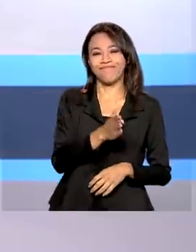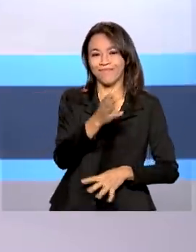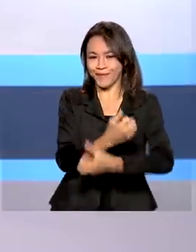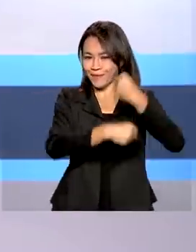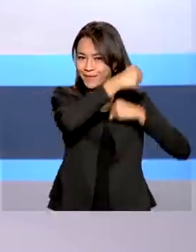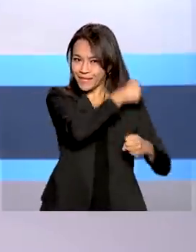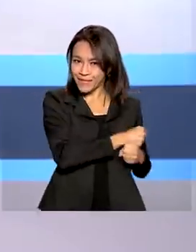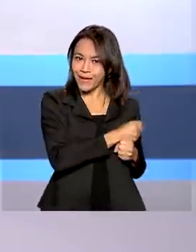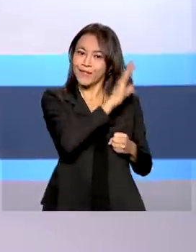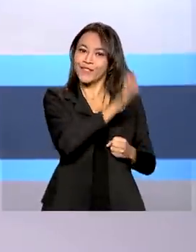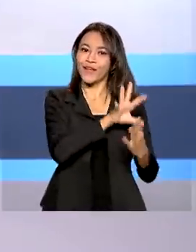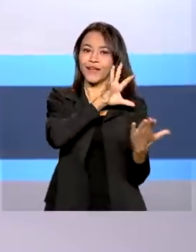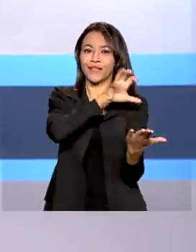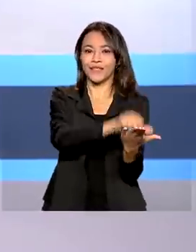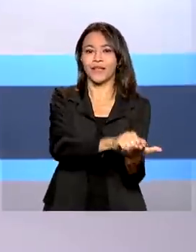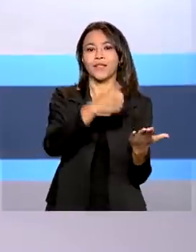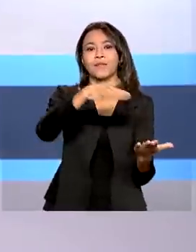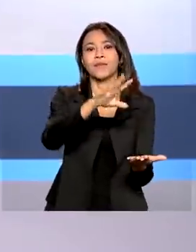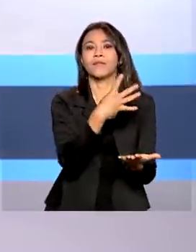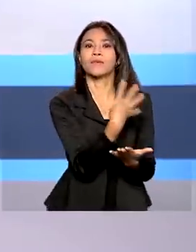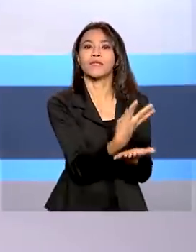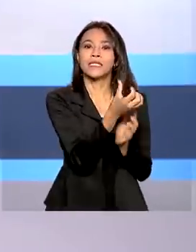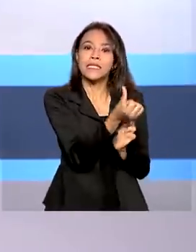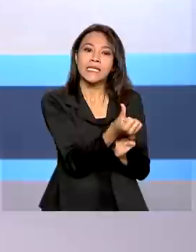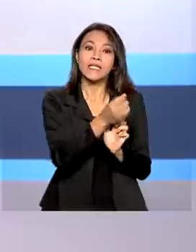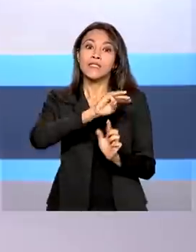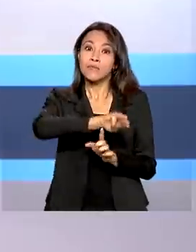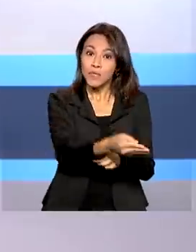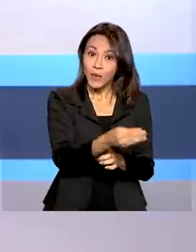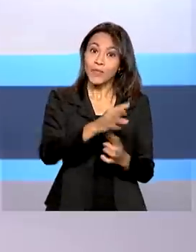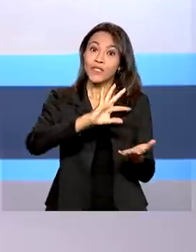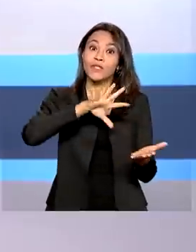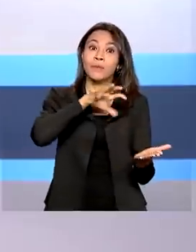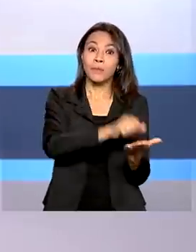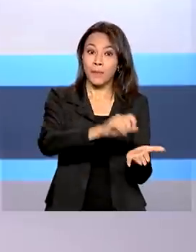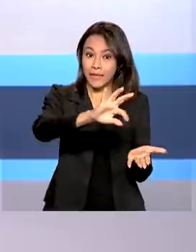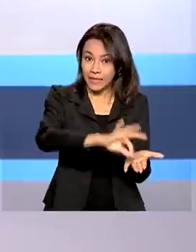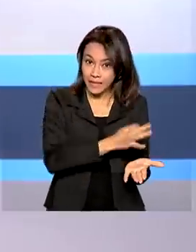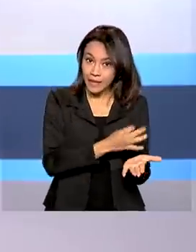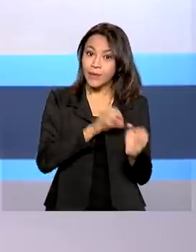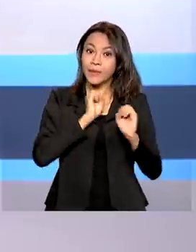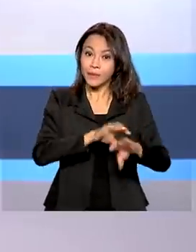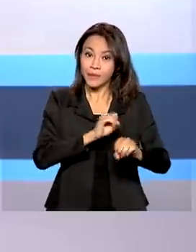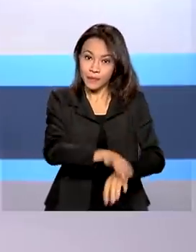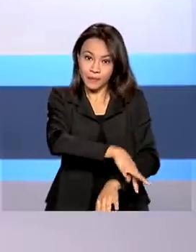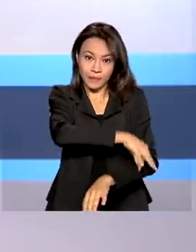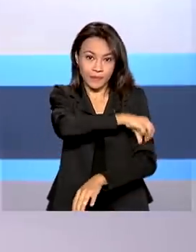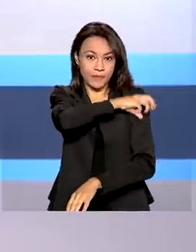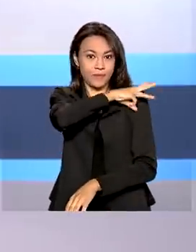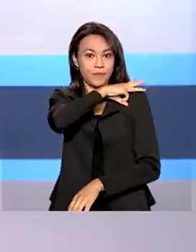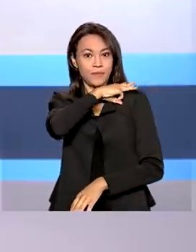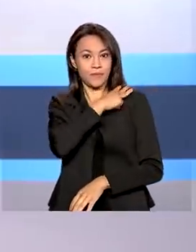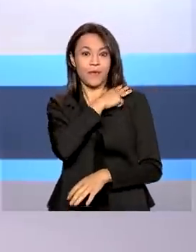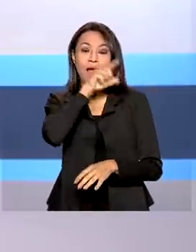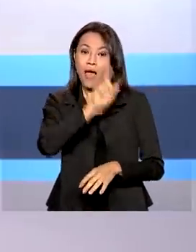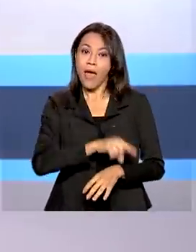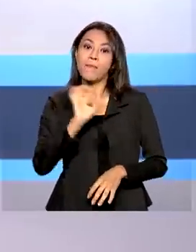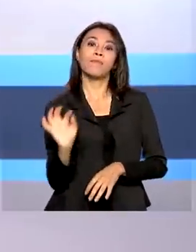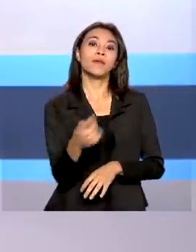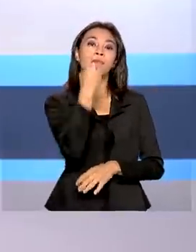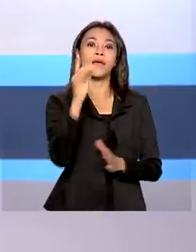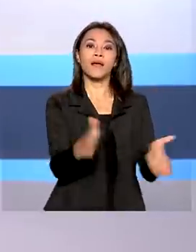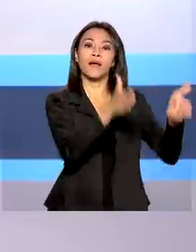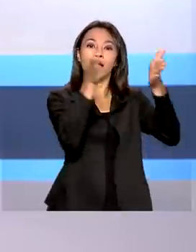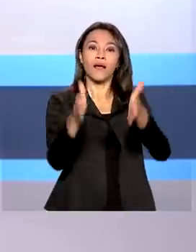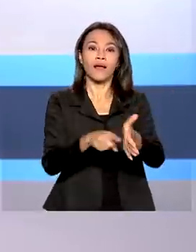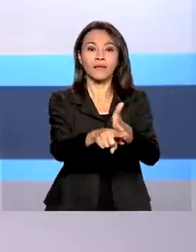registradas mais de 46 milhões de matrículas na educação básica. O balanço faz parte da primeira etapa do Censo Escolar, que é um